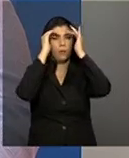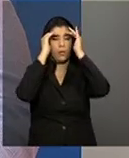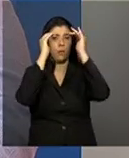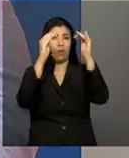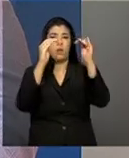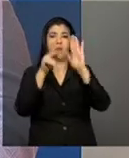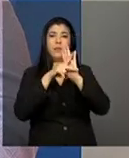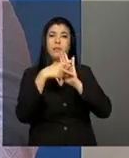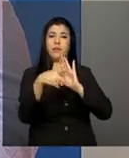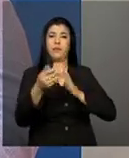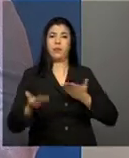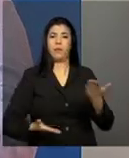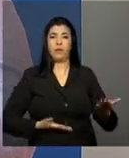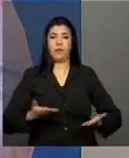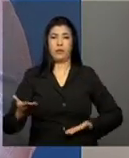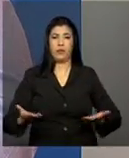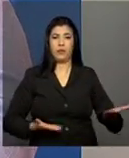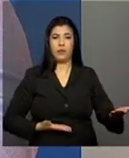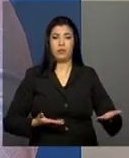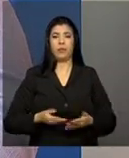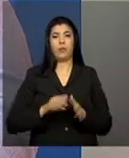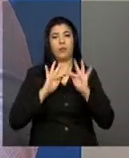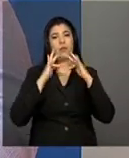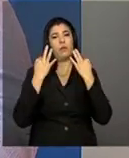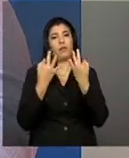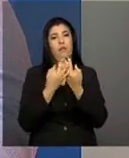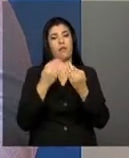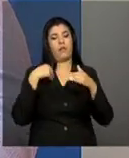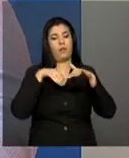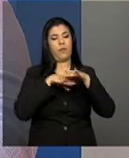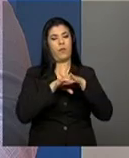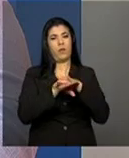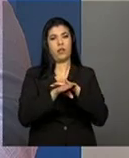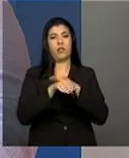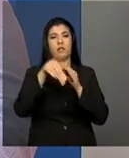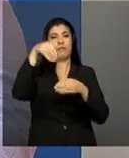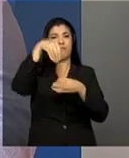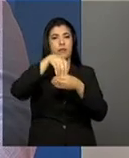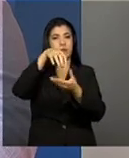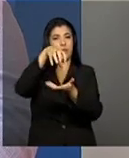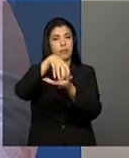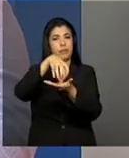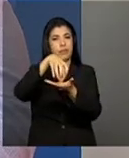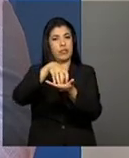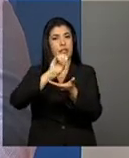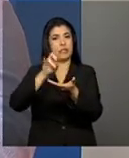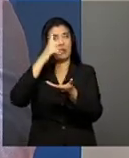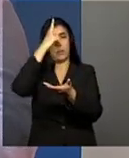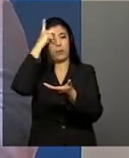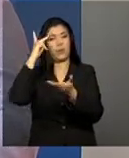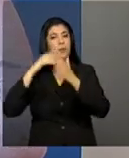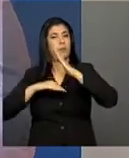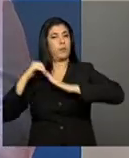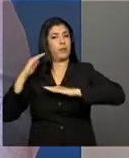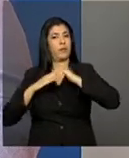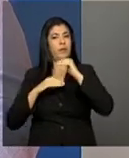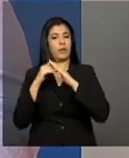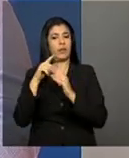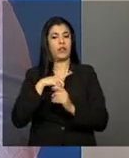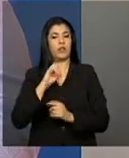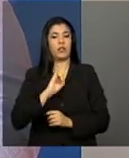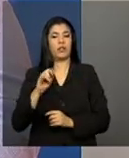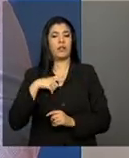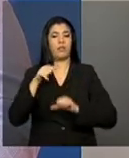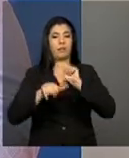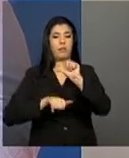né, dessa família, ele fica guardado na unidade. Então, se o profissional, se tem alteração